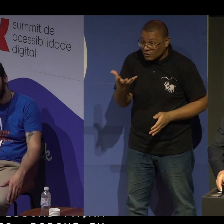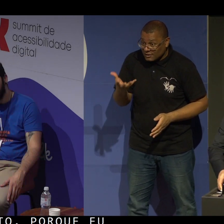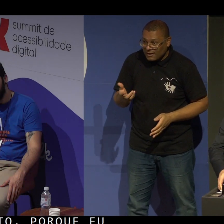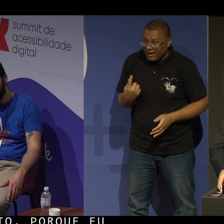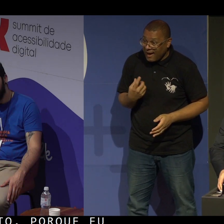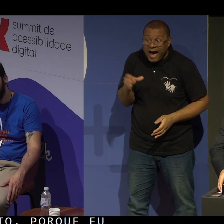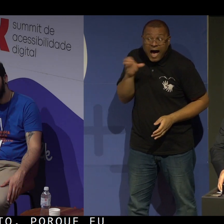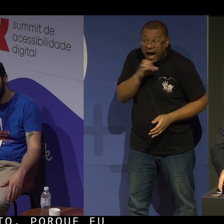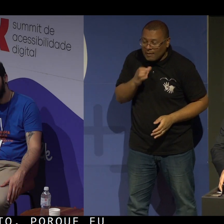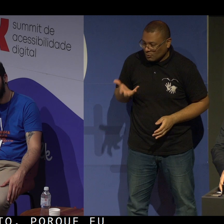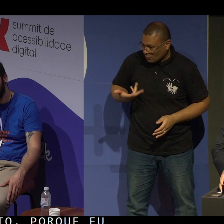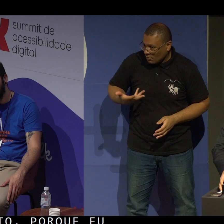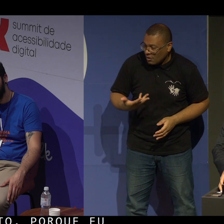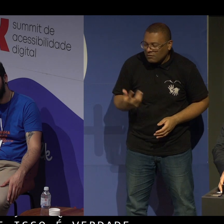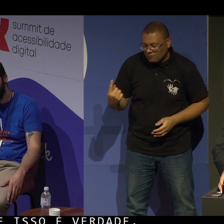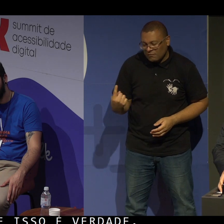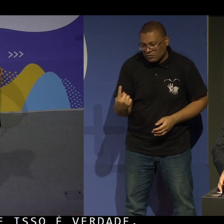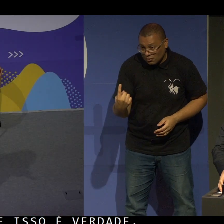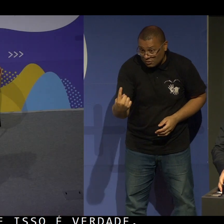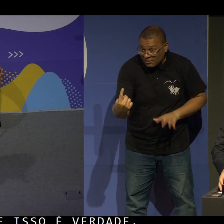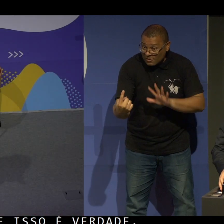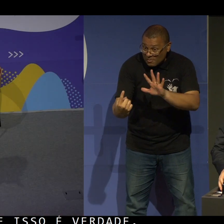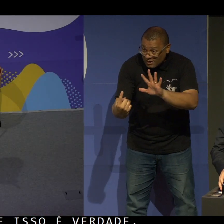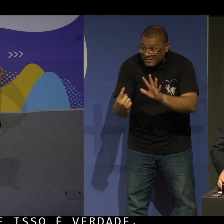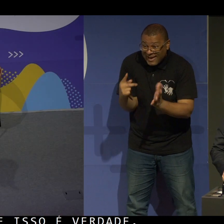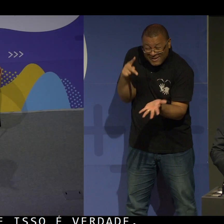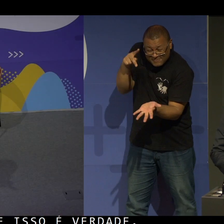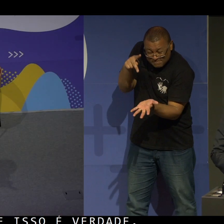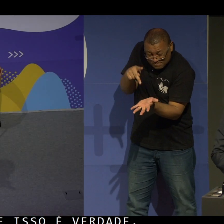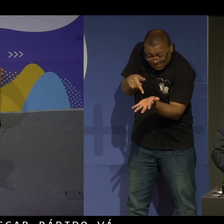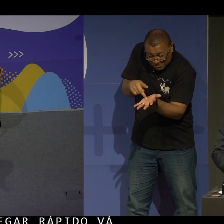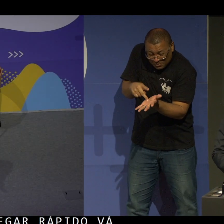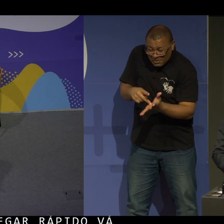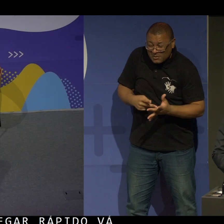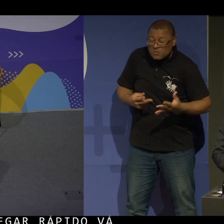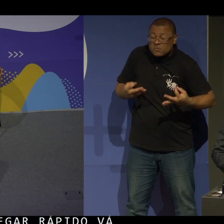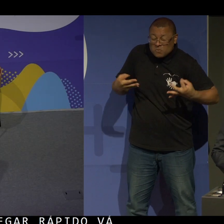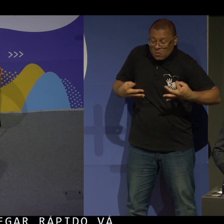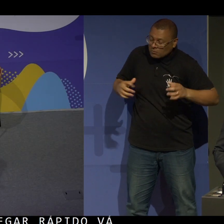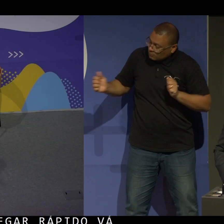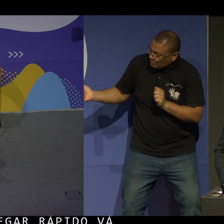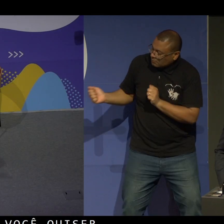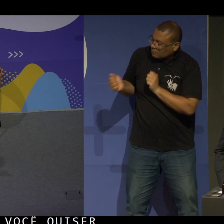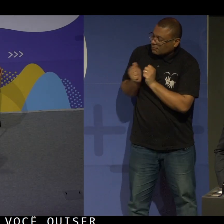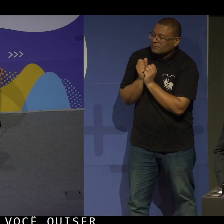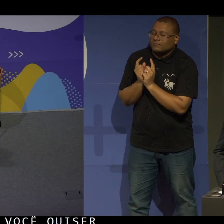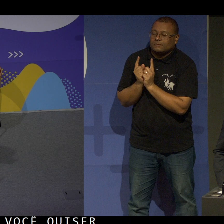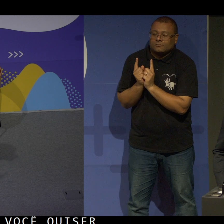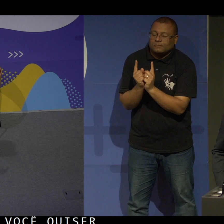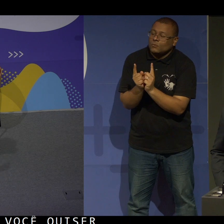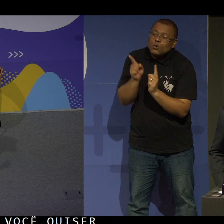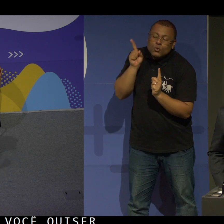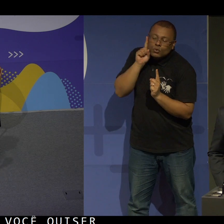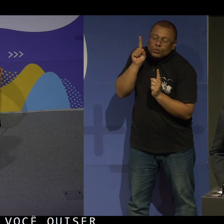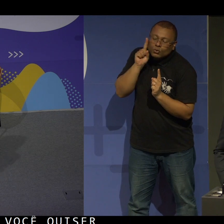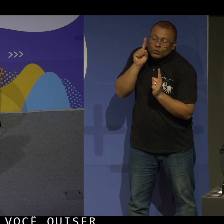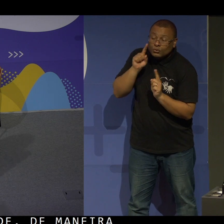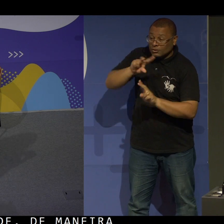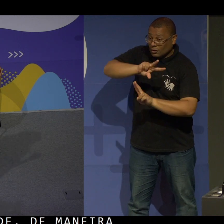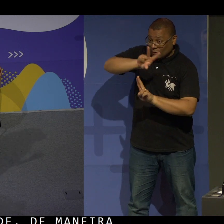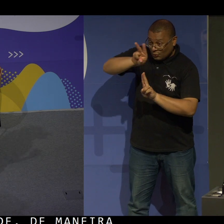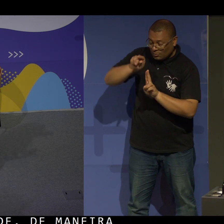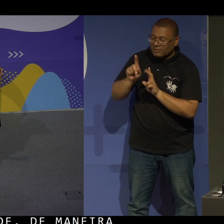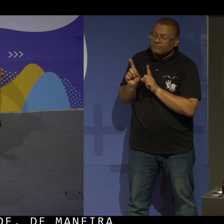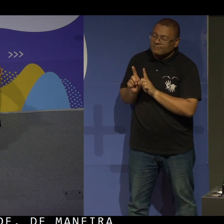vá sozinho. Mas se você quiser chegar de verdade, de maneira eficaz, vá junto. Então, é isso que a gente faz todos os dias no Bradesco.